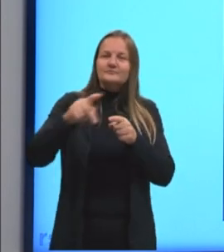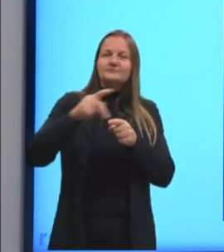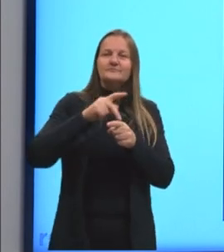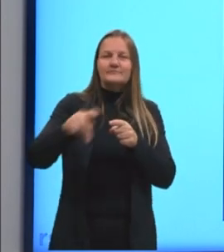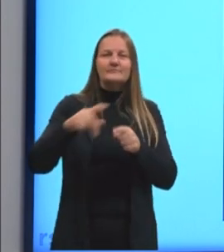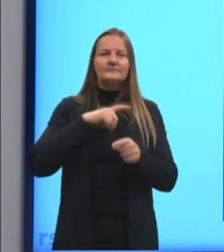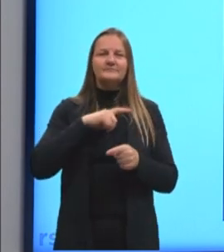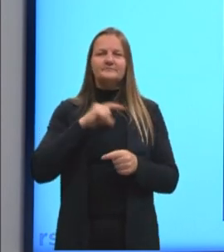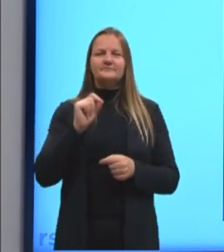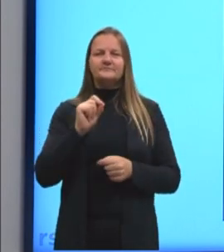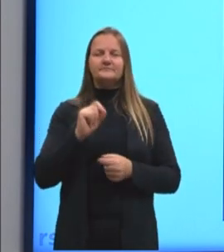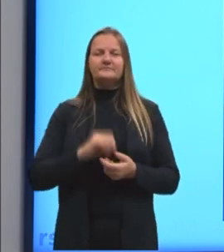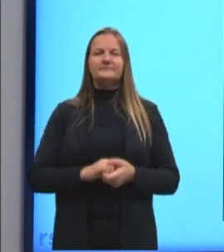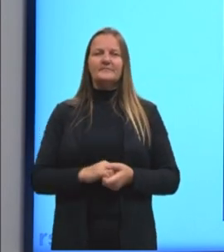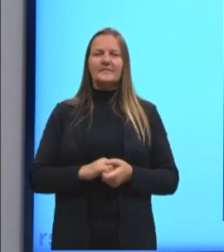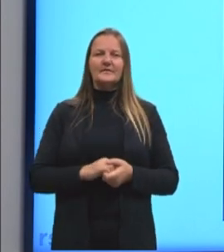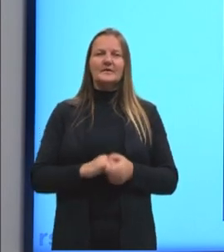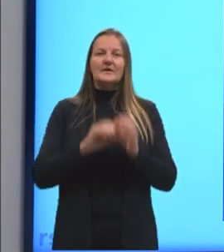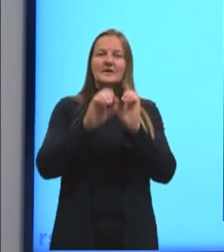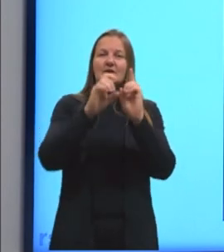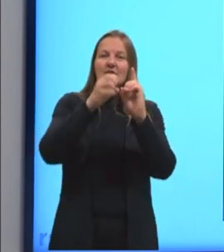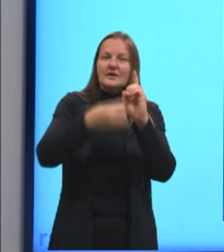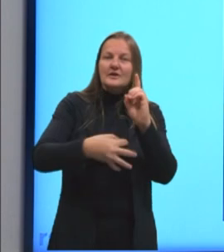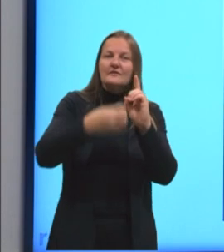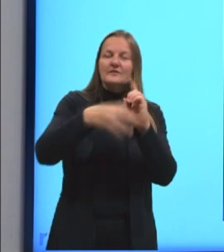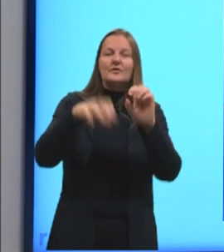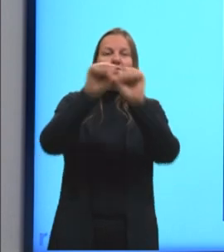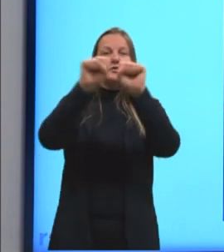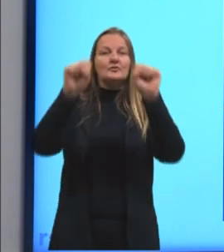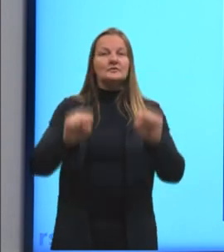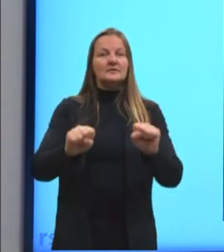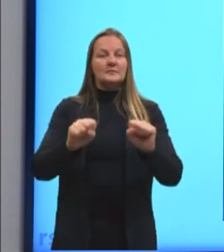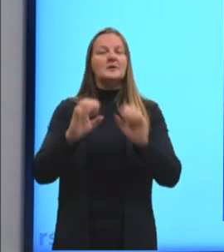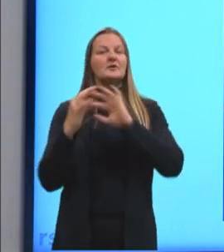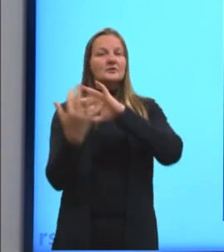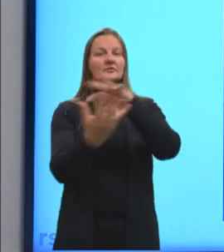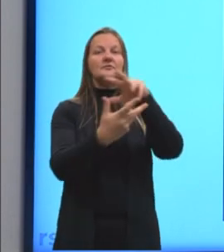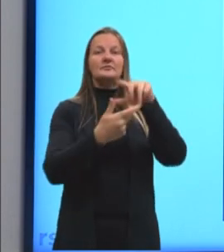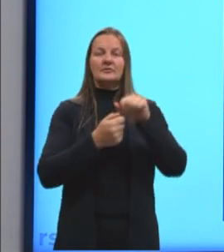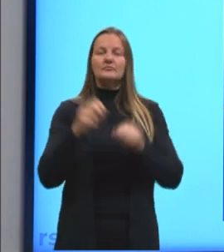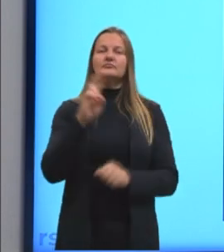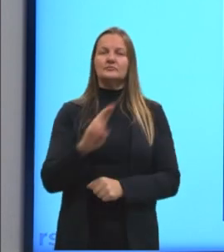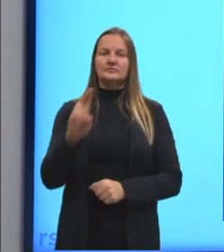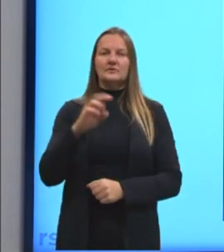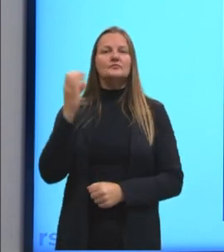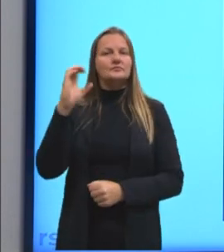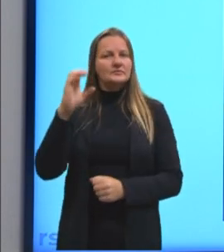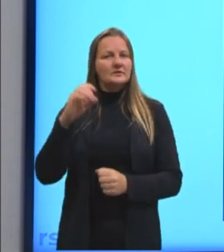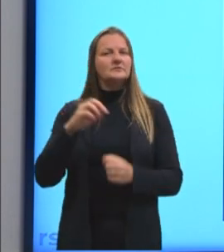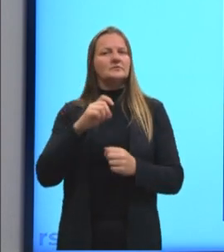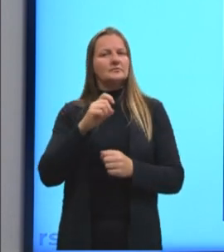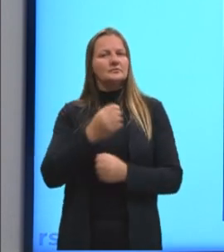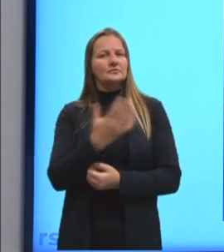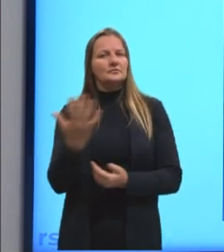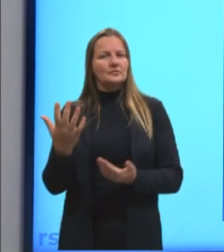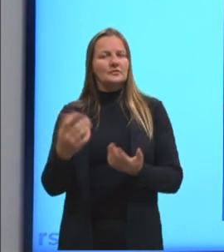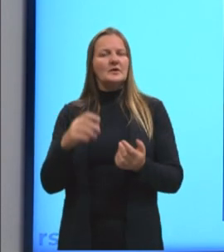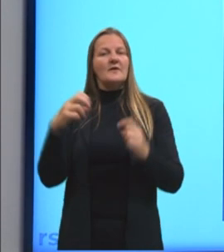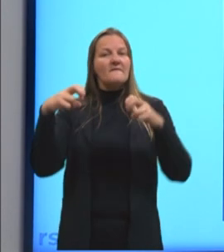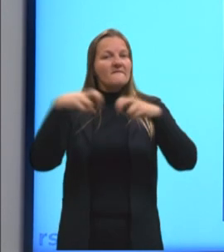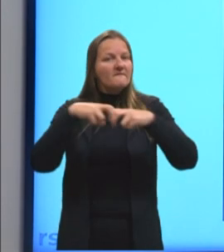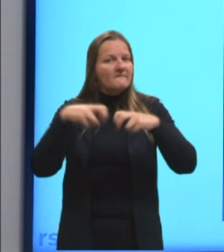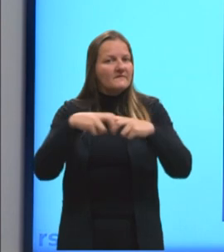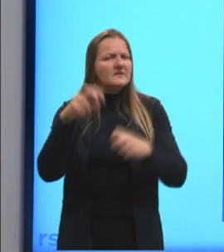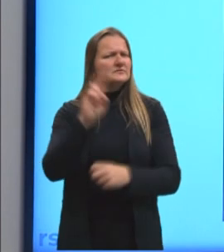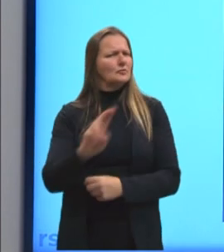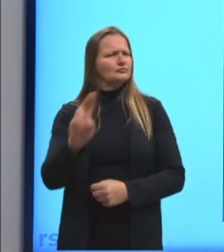determinar, e esse padrão do sistema internacional, ele é muito utilizado nas ciências da natureza, na física